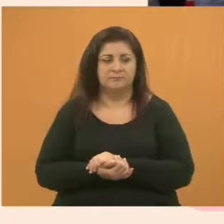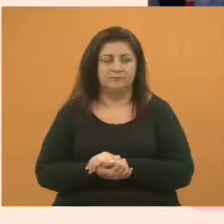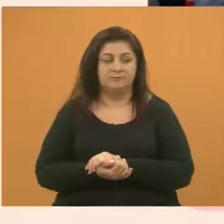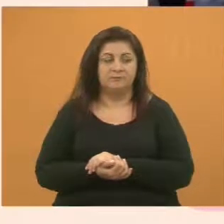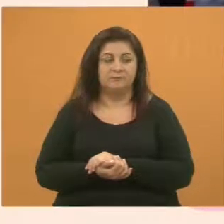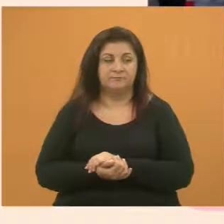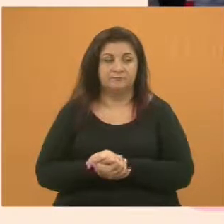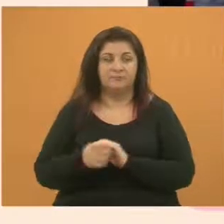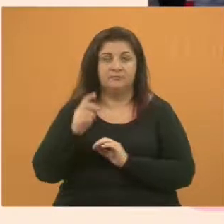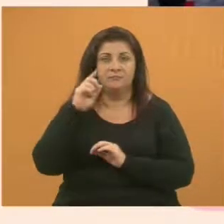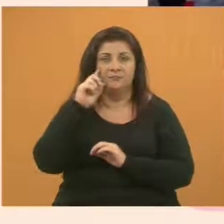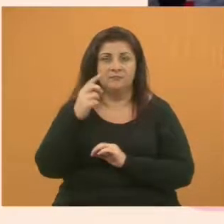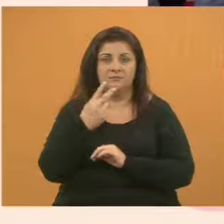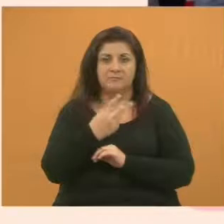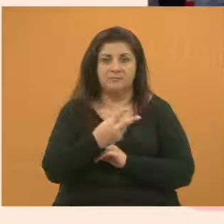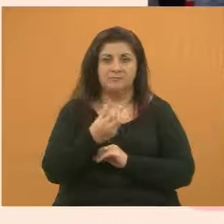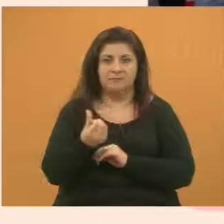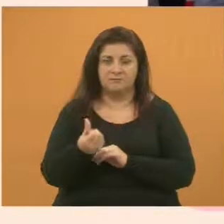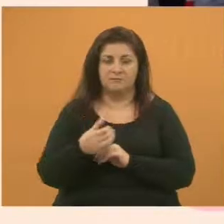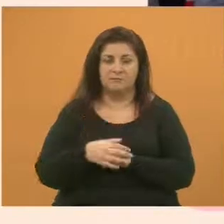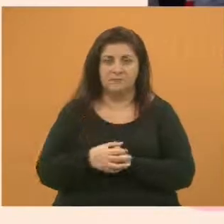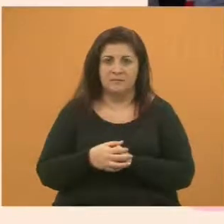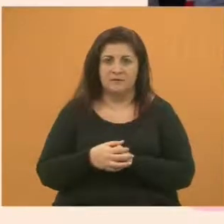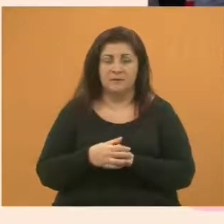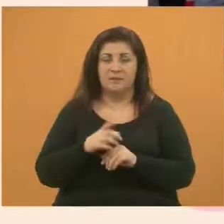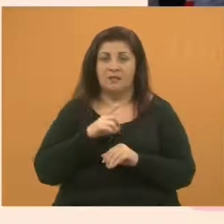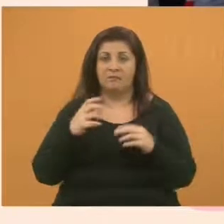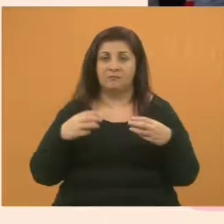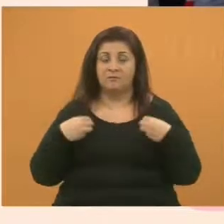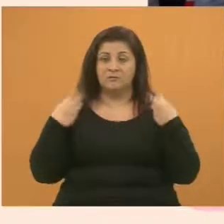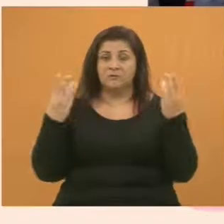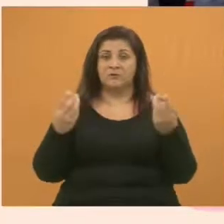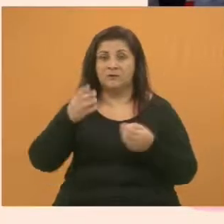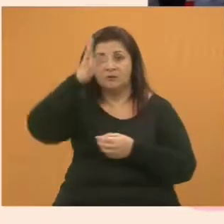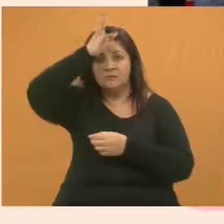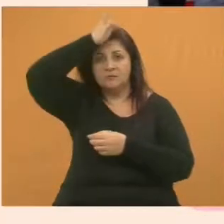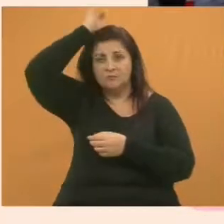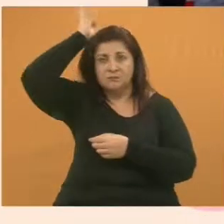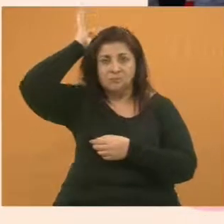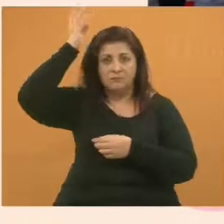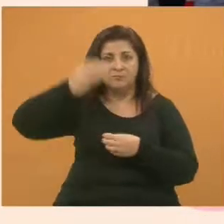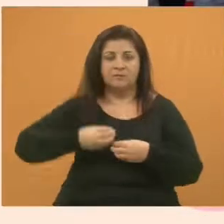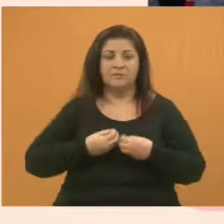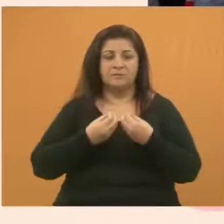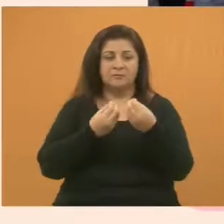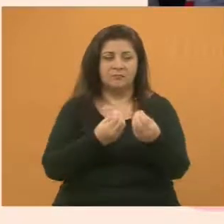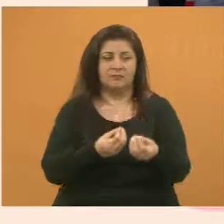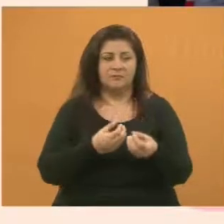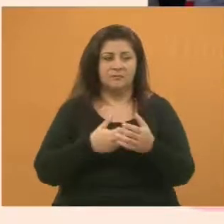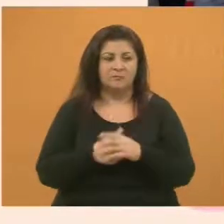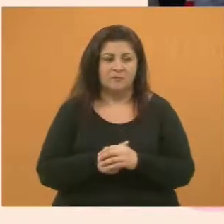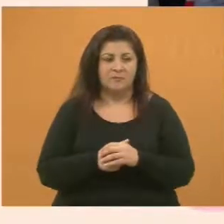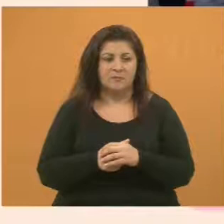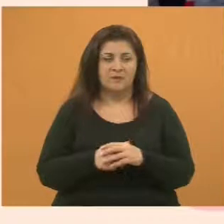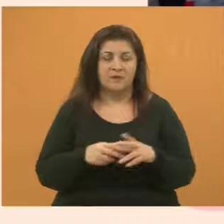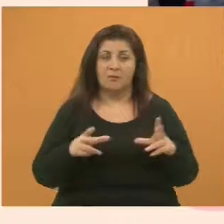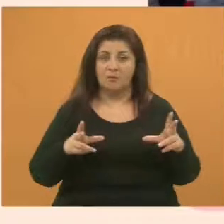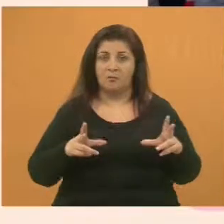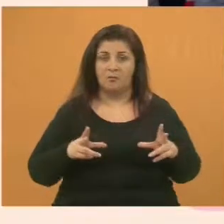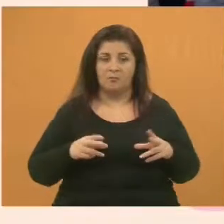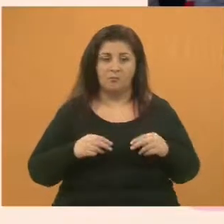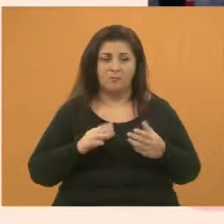No dia 26, participamos da sonenidade do Corpo de Bombeiros para a entrega de Láurea do Mérito Pessoal.